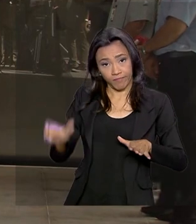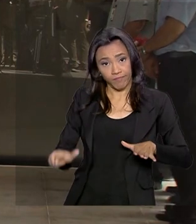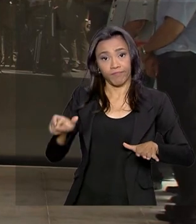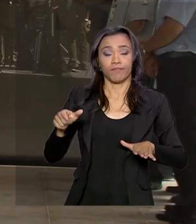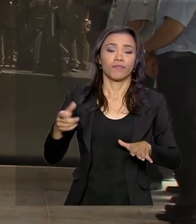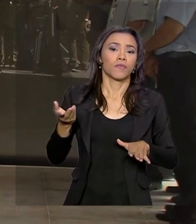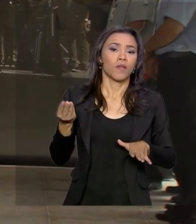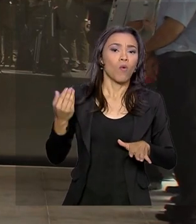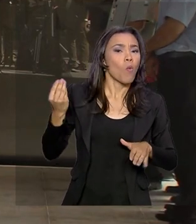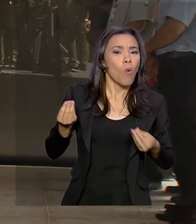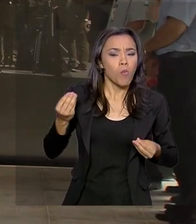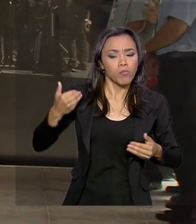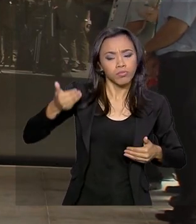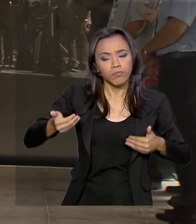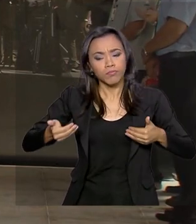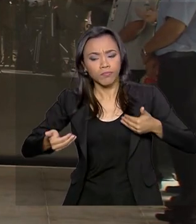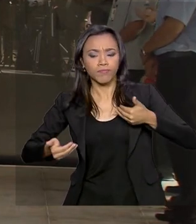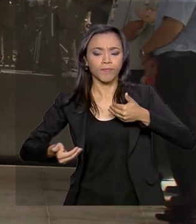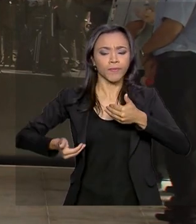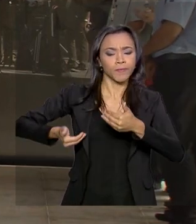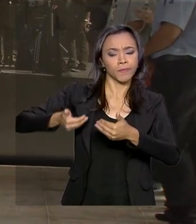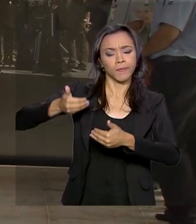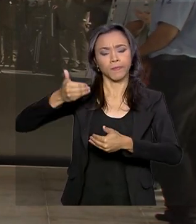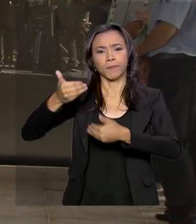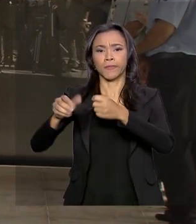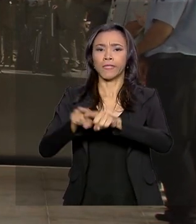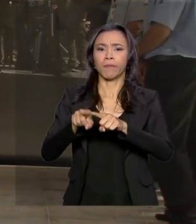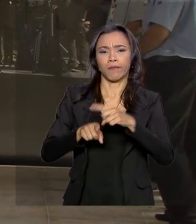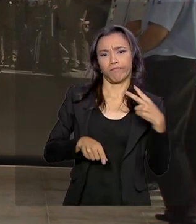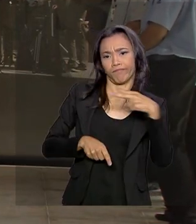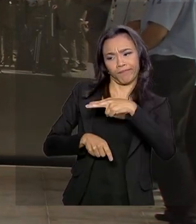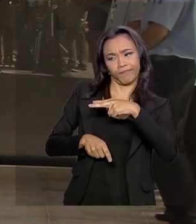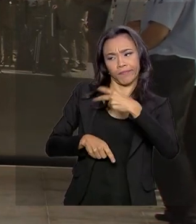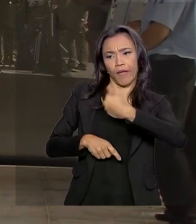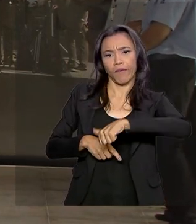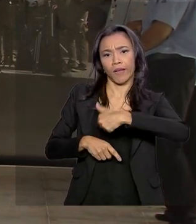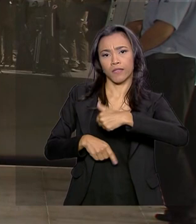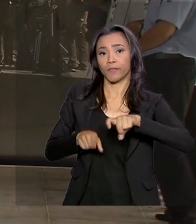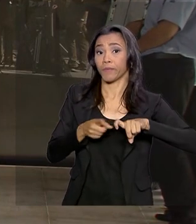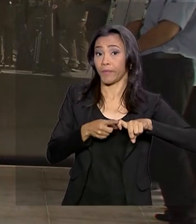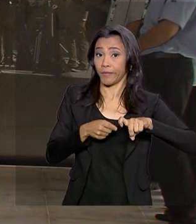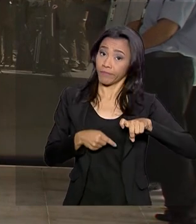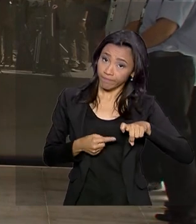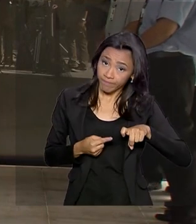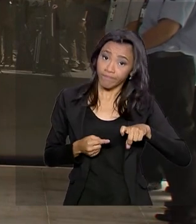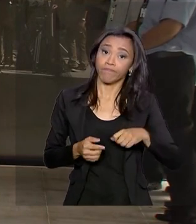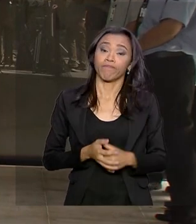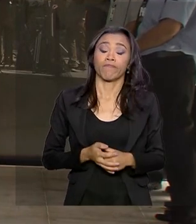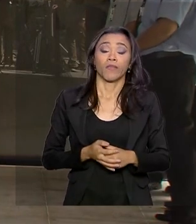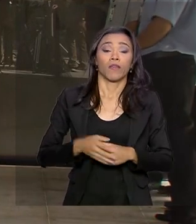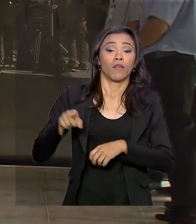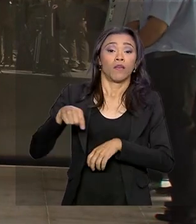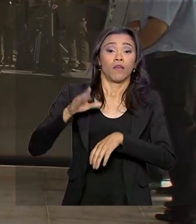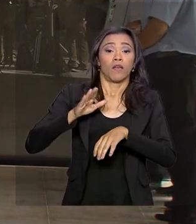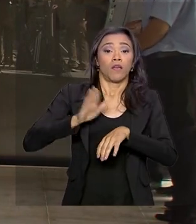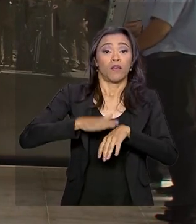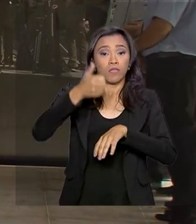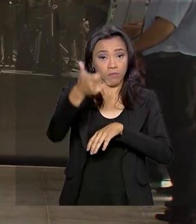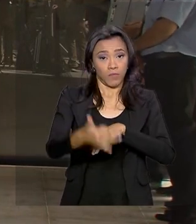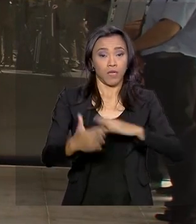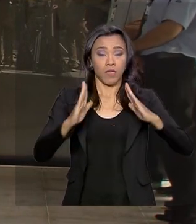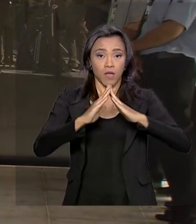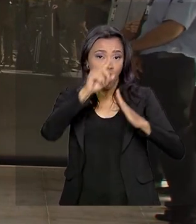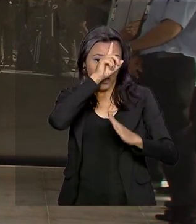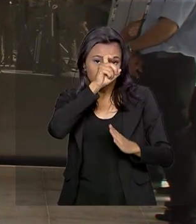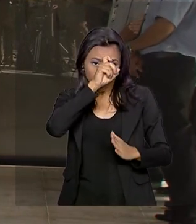e depende também da avaliação da equipe médica. Segundo o hospital, a liberação do